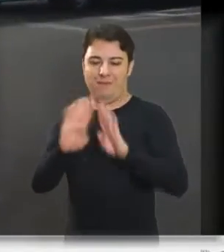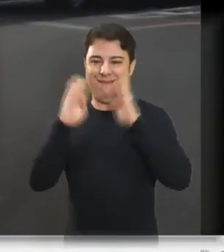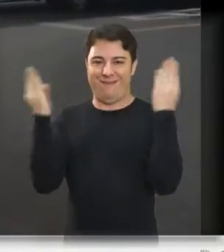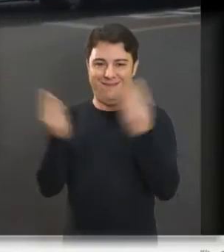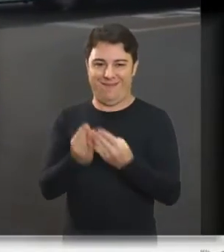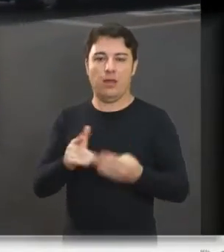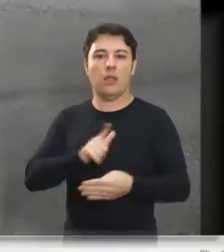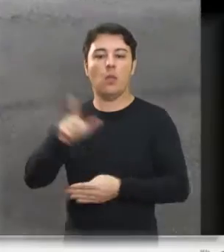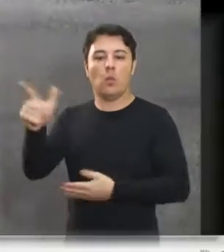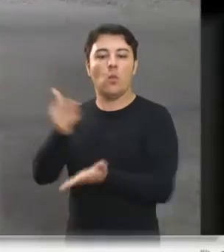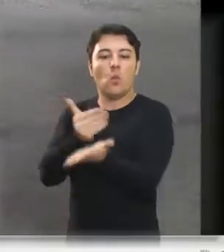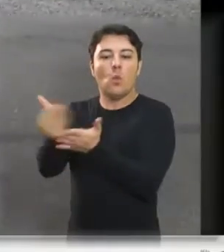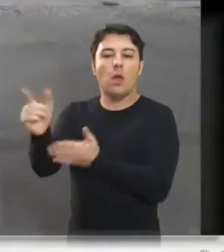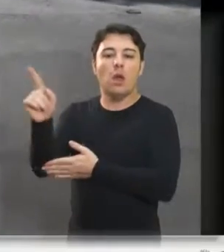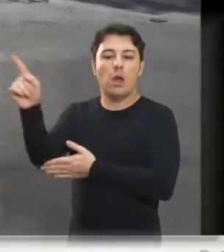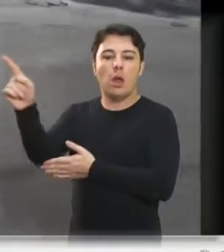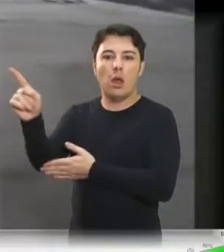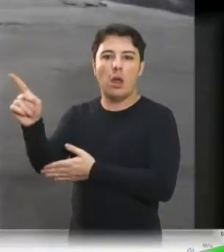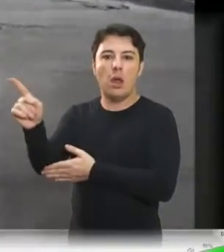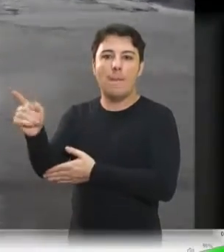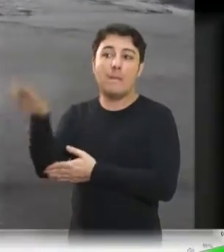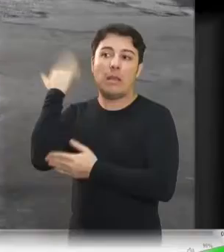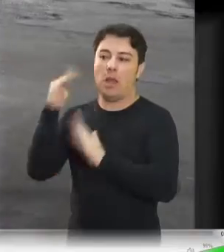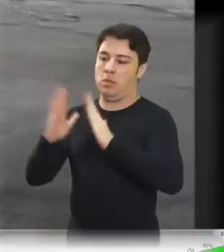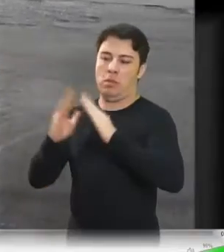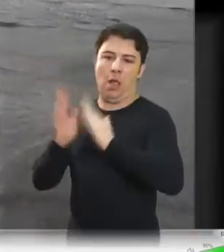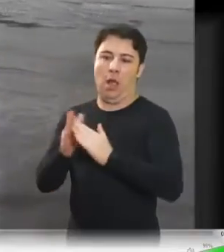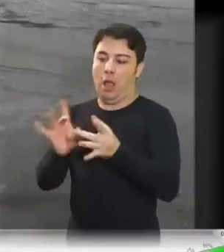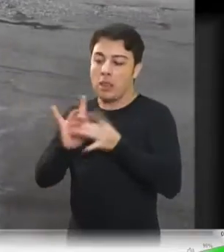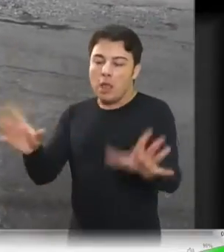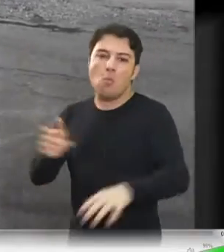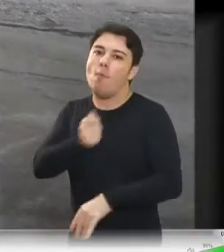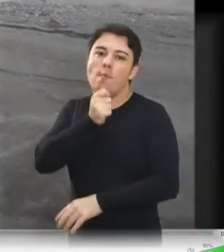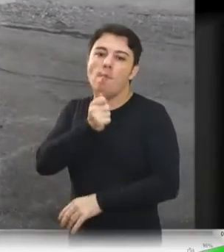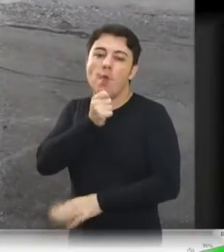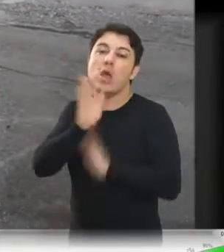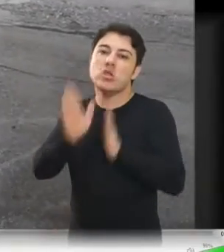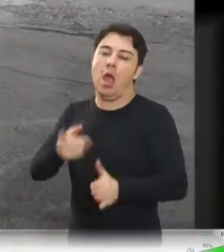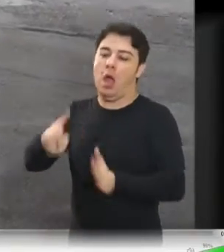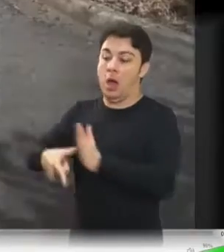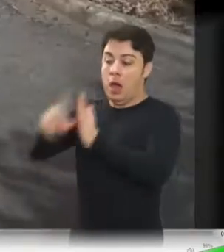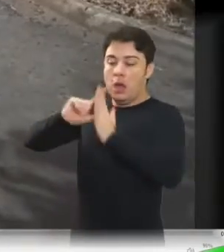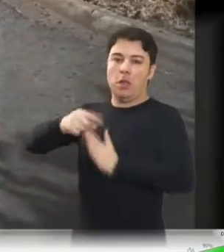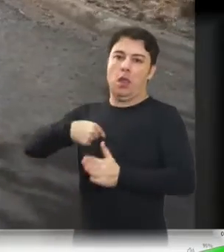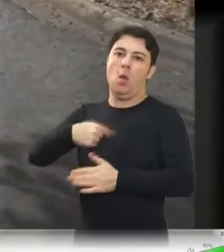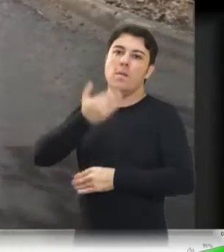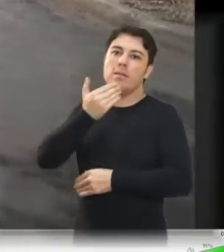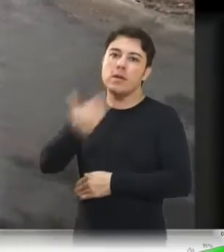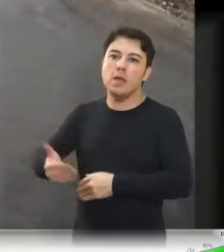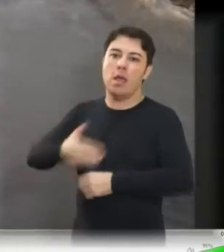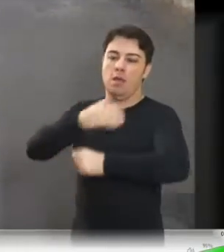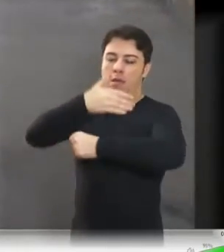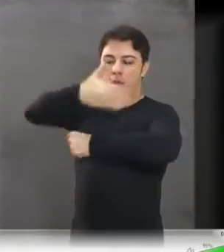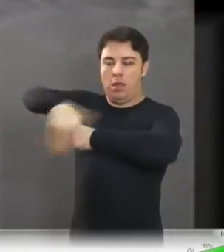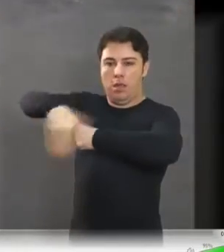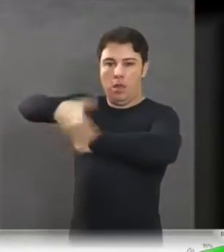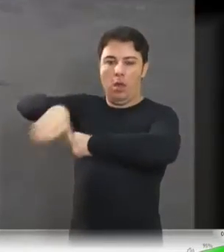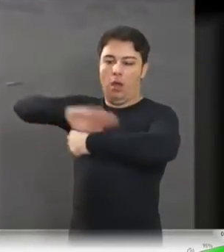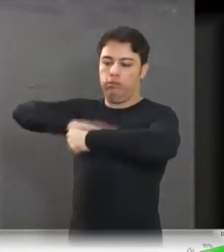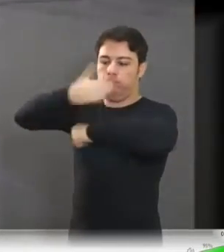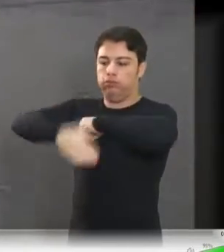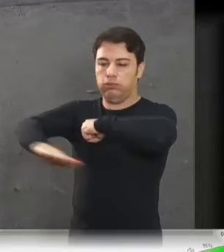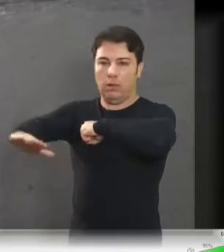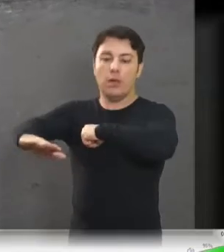o início, antes de liberar as casas, já estávamos pedindo ali uma lombada, um redutor de velocidade,